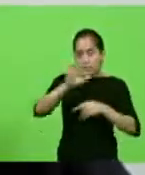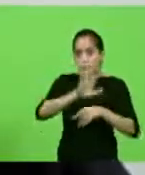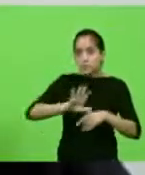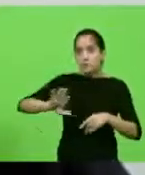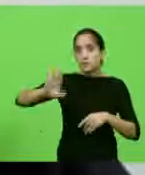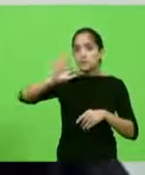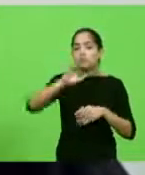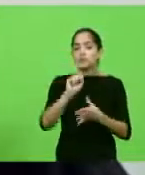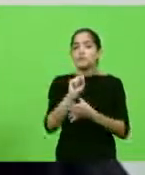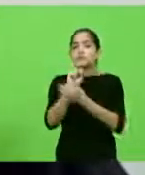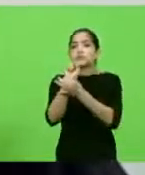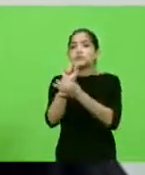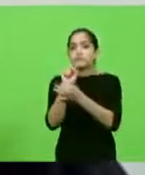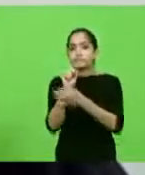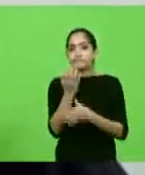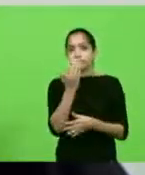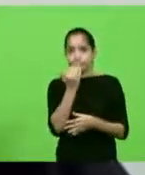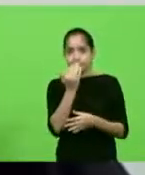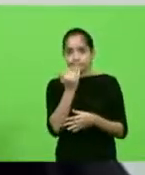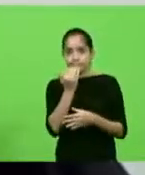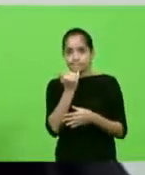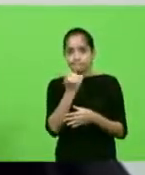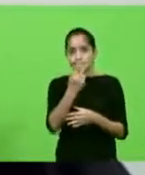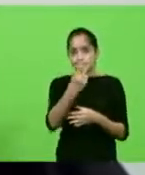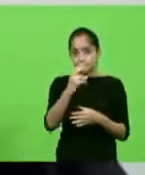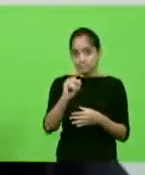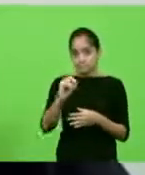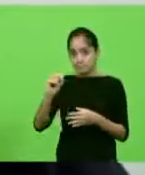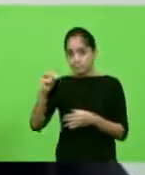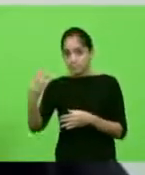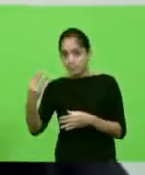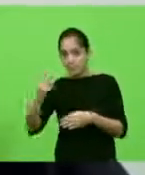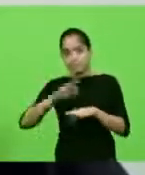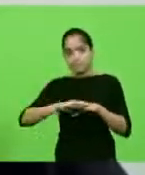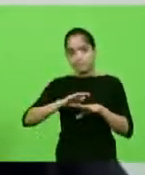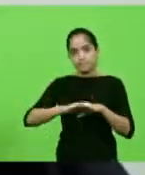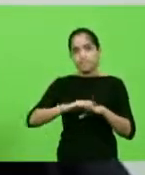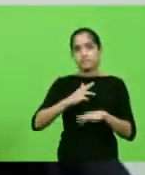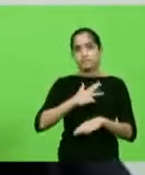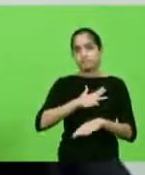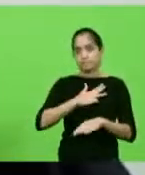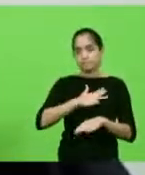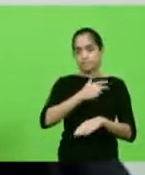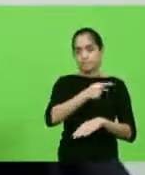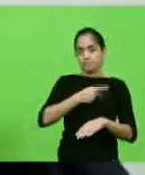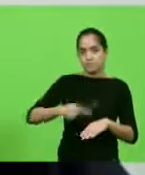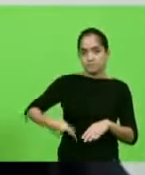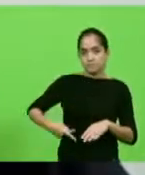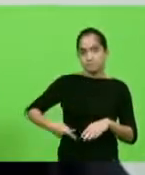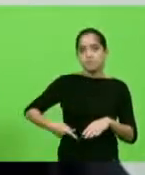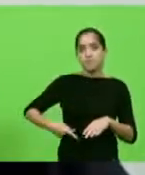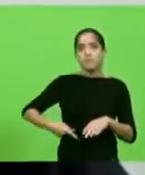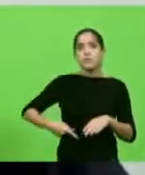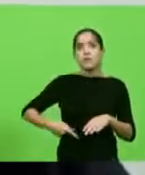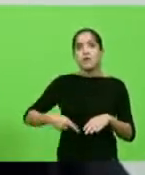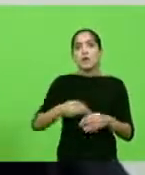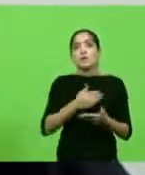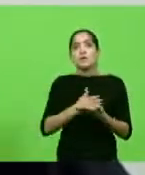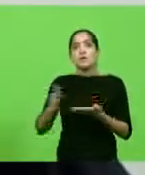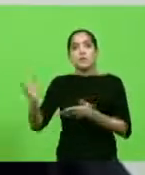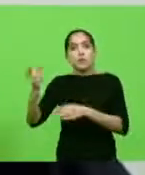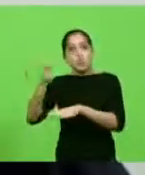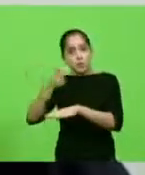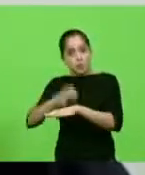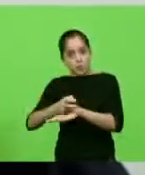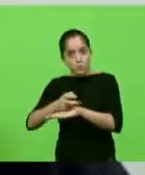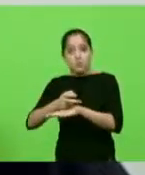de segurança alimentar implementada em 2013 pelo presidente Lula. Após o golpe que tirou a presidenta Dilma Rousseff